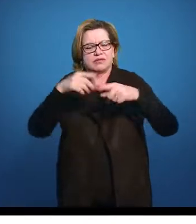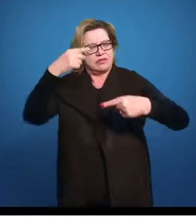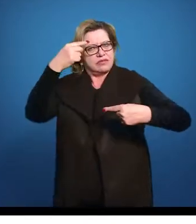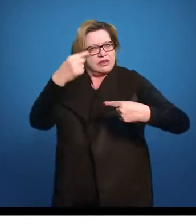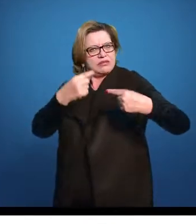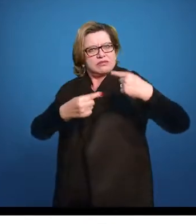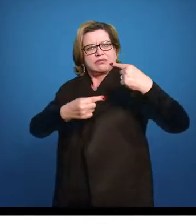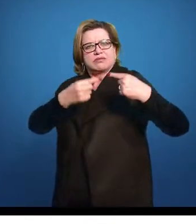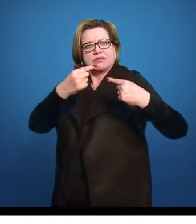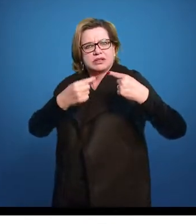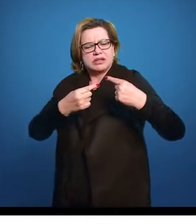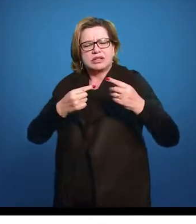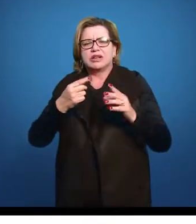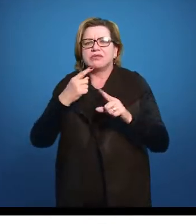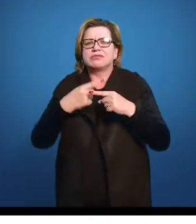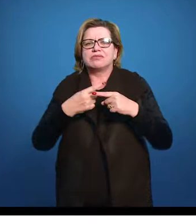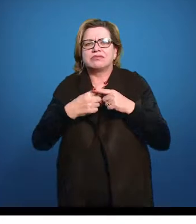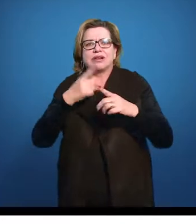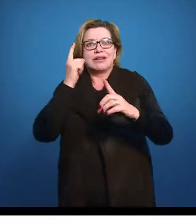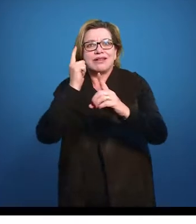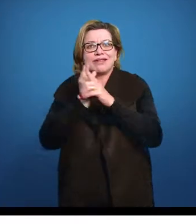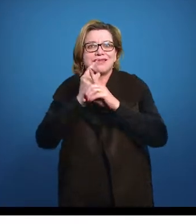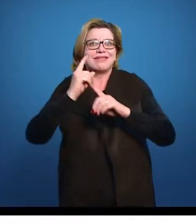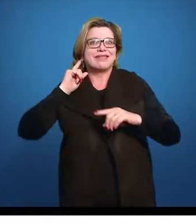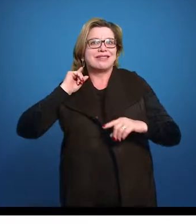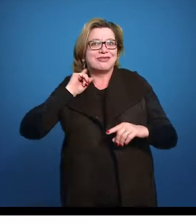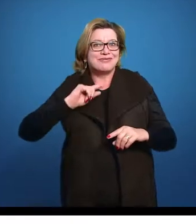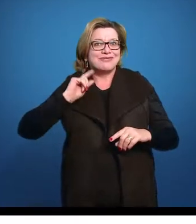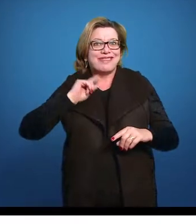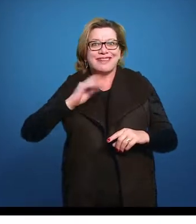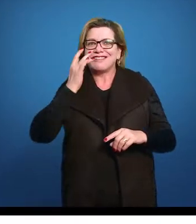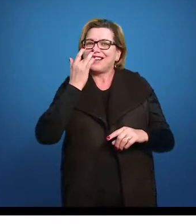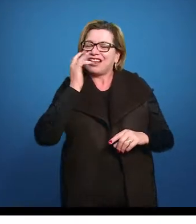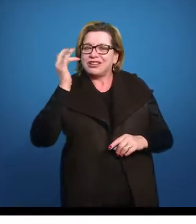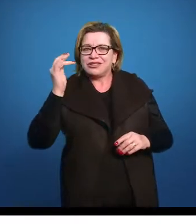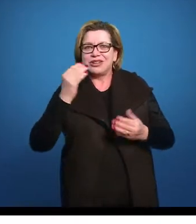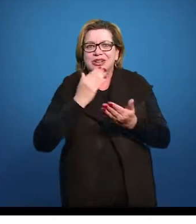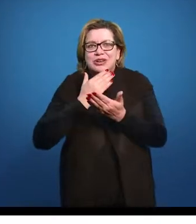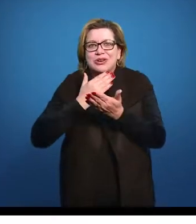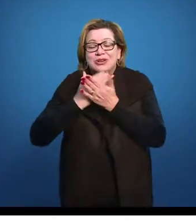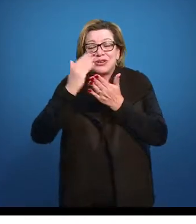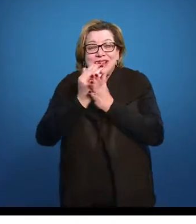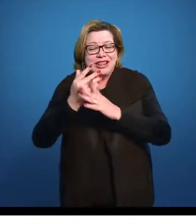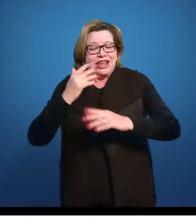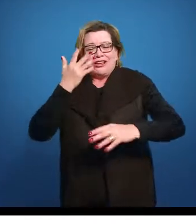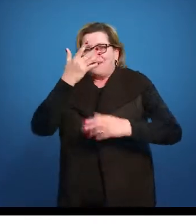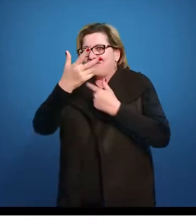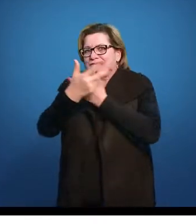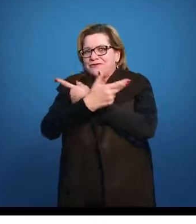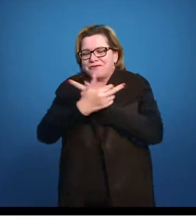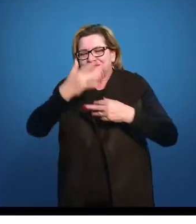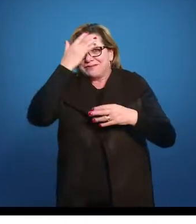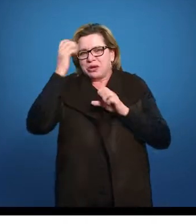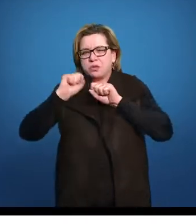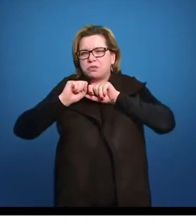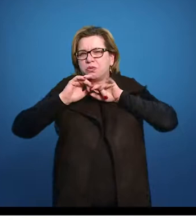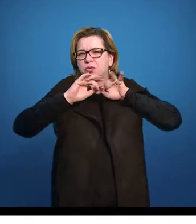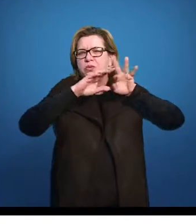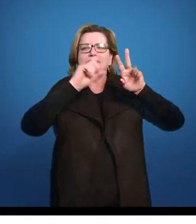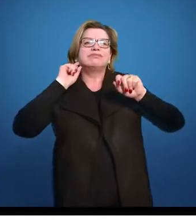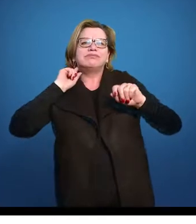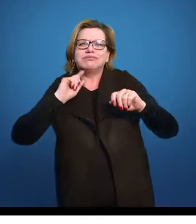Descobre-se nas Minas Gerais que há ouro, e aí começa uma corrida para todo mundo que é vir de todos os lugares para